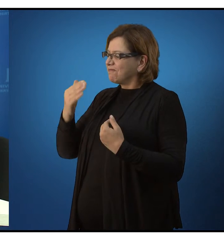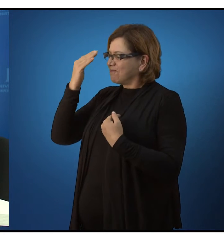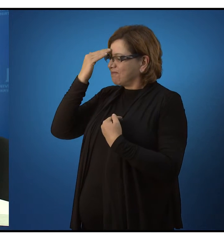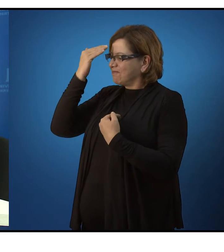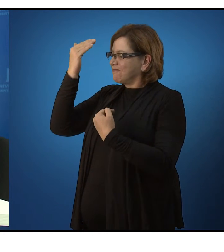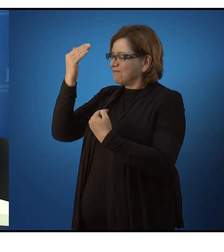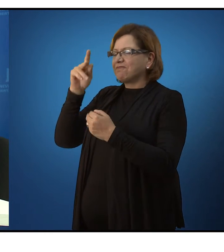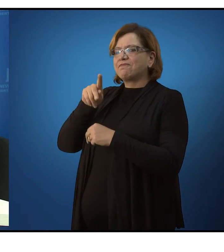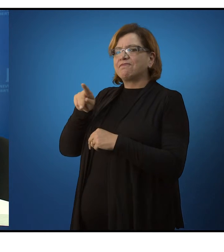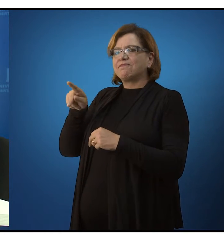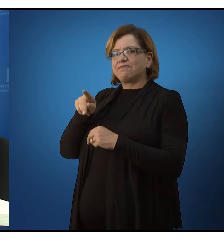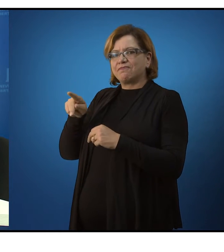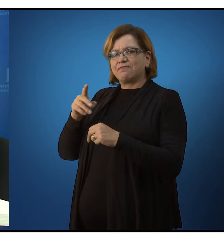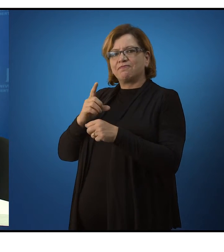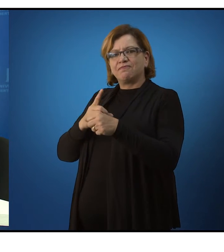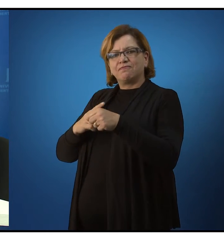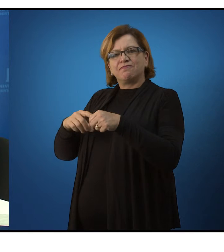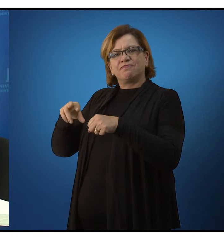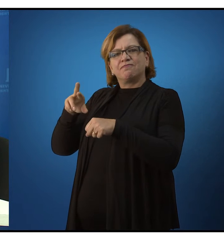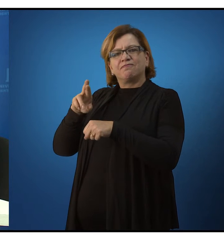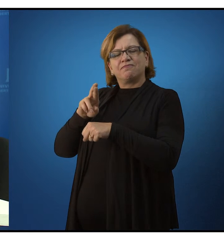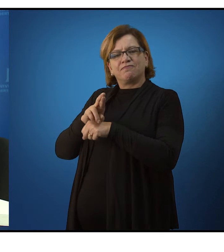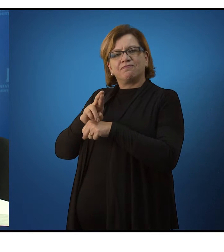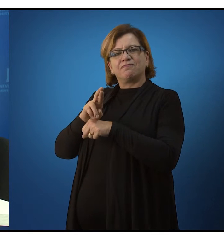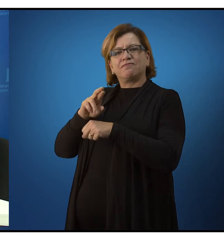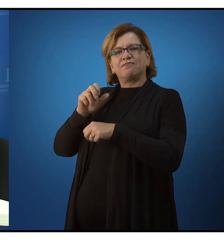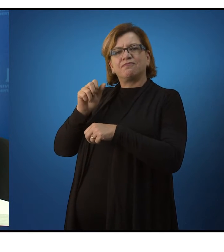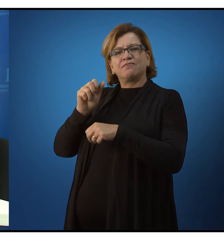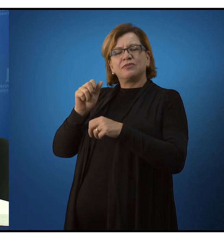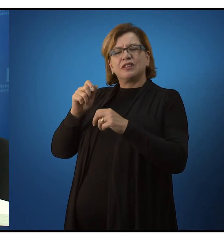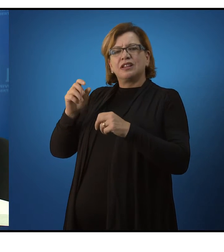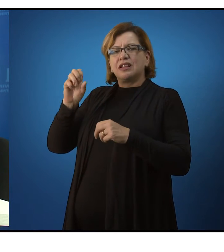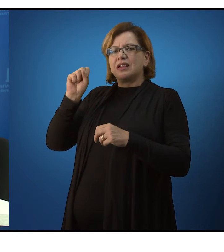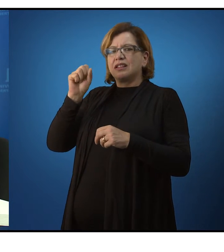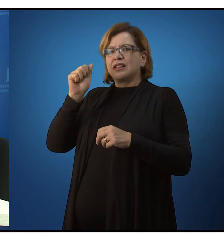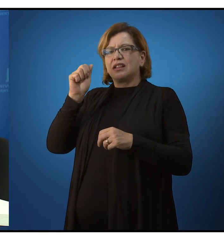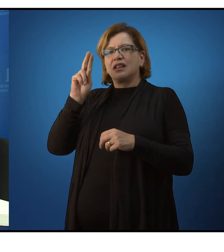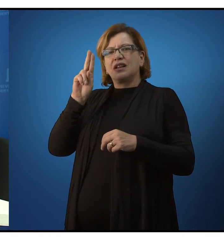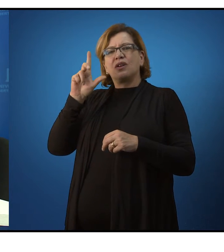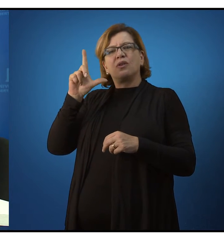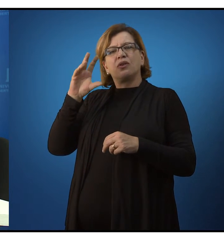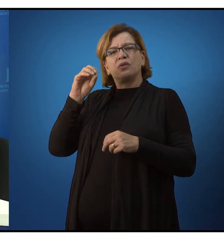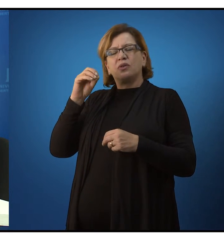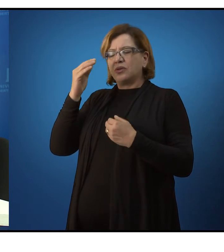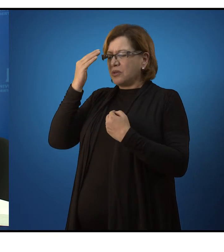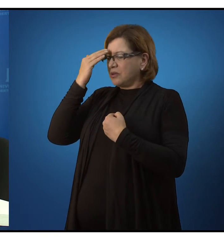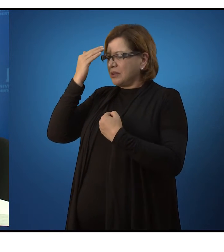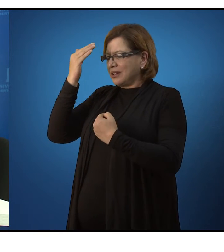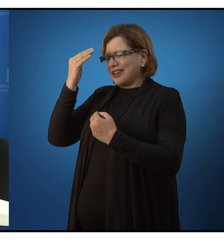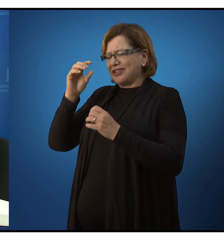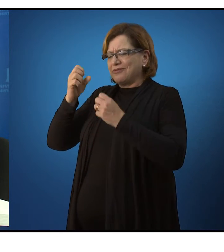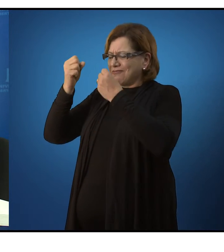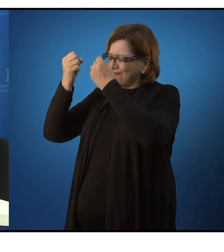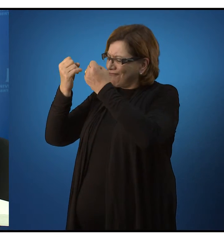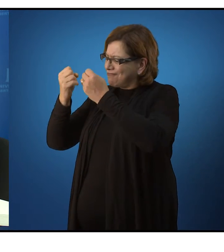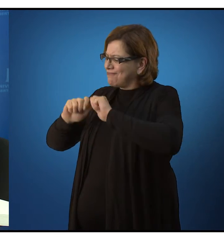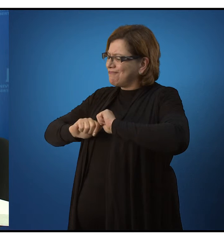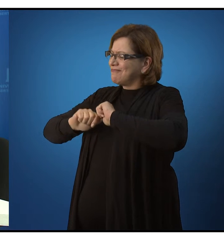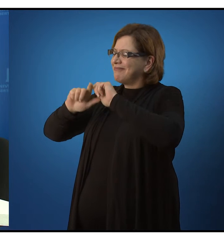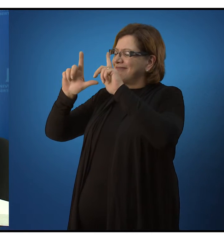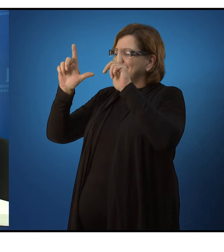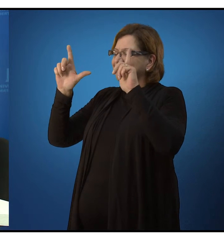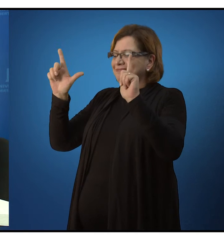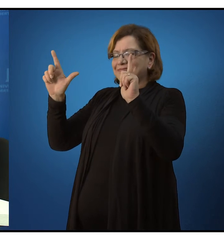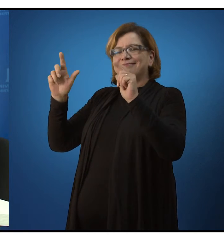ao professor doutorando em educação Saulo Carvalho pela presença, e não só pela presença, mas como